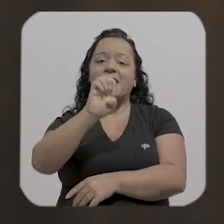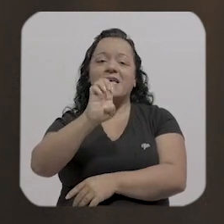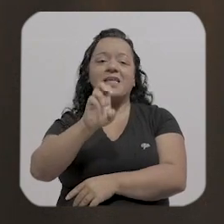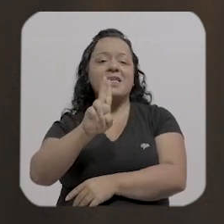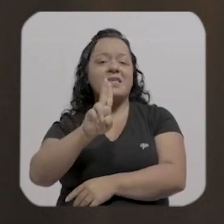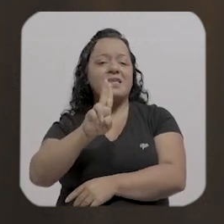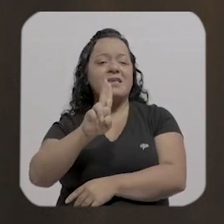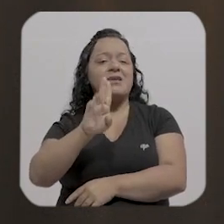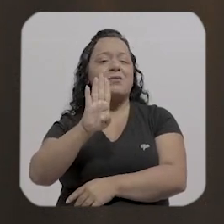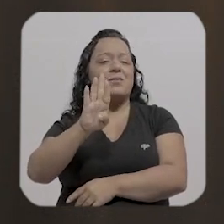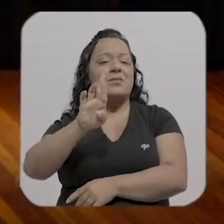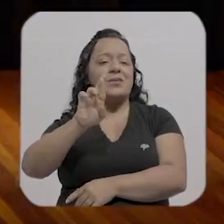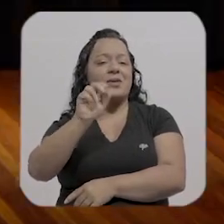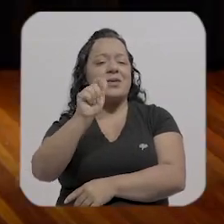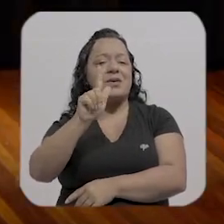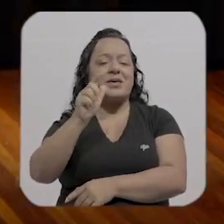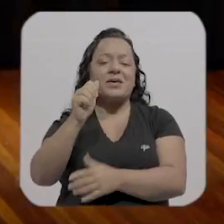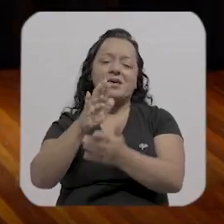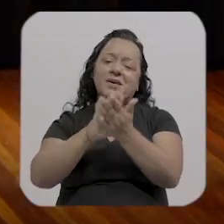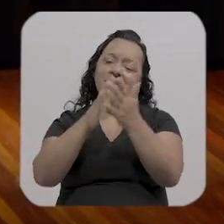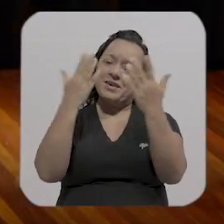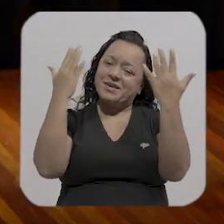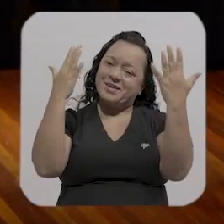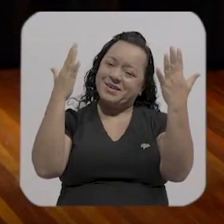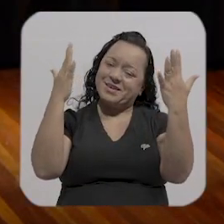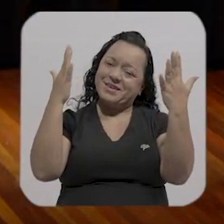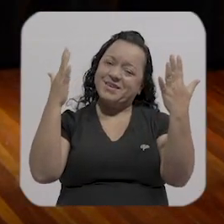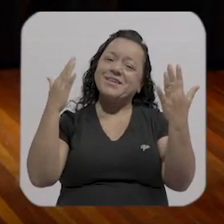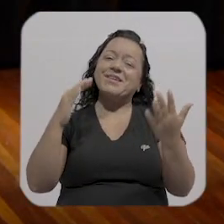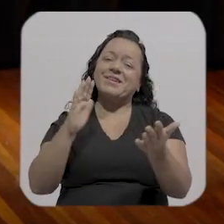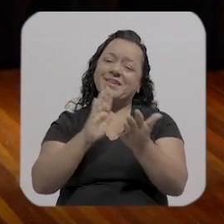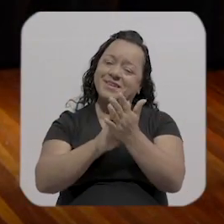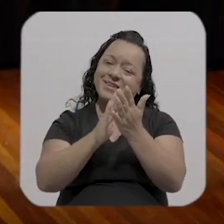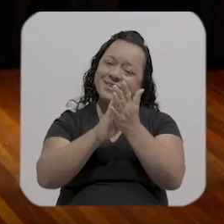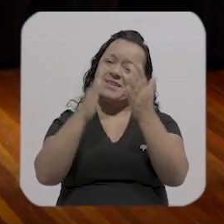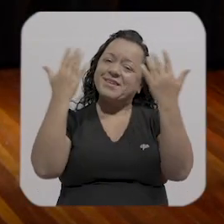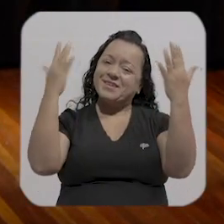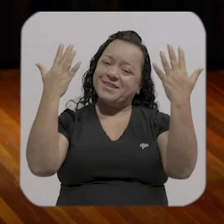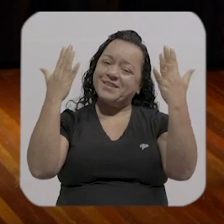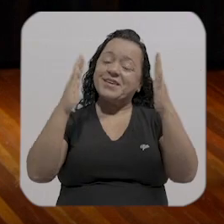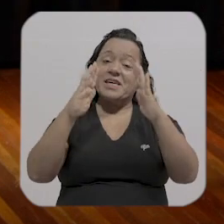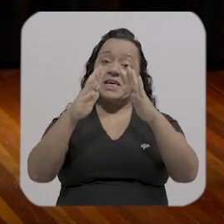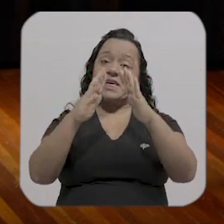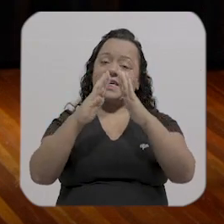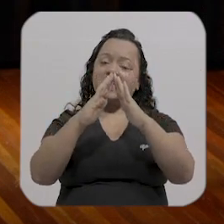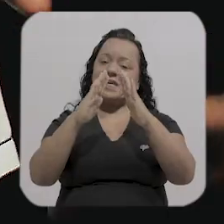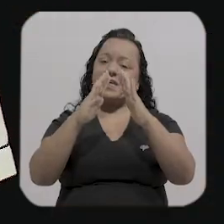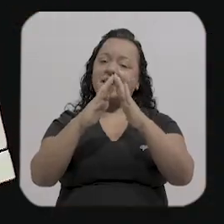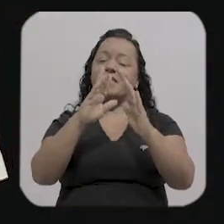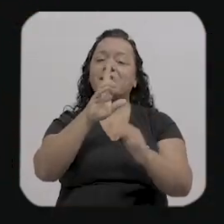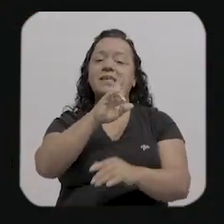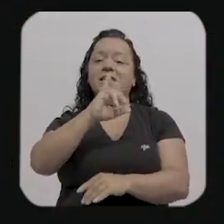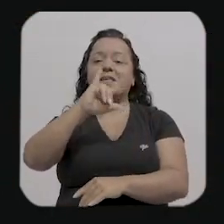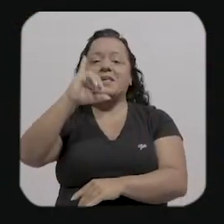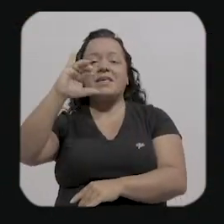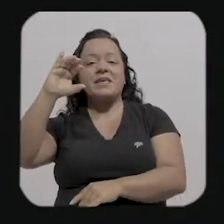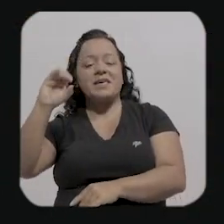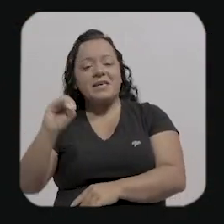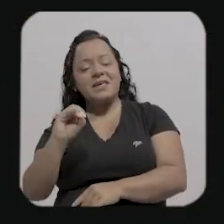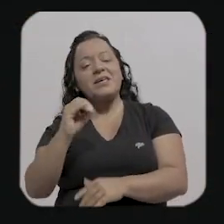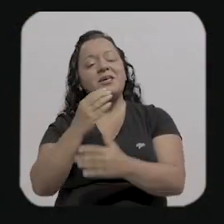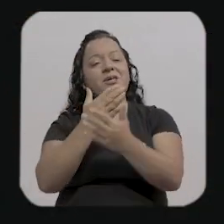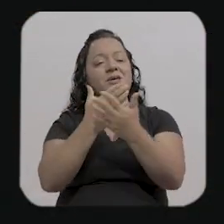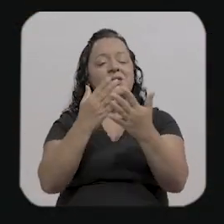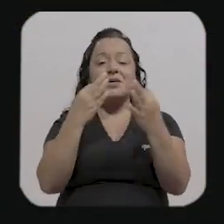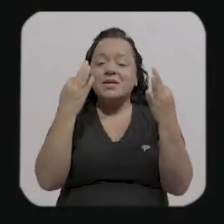salve salve a Casa Rio salve Juraci que lindo obrigado Eliseu obrigado mano valeu meu mano tamo junto olha o